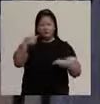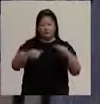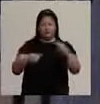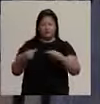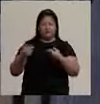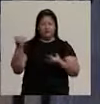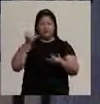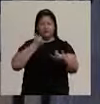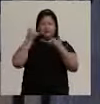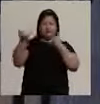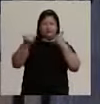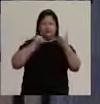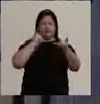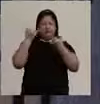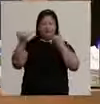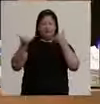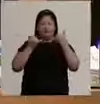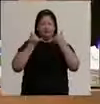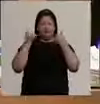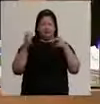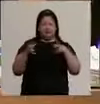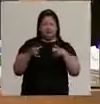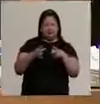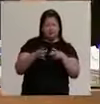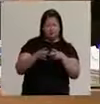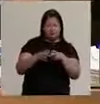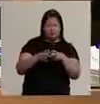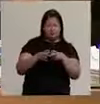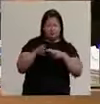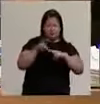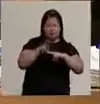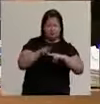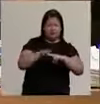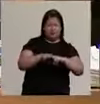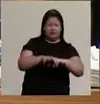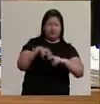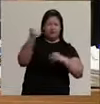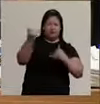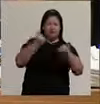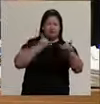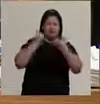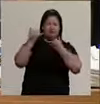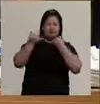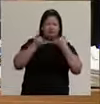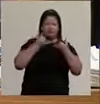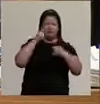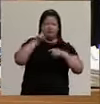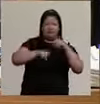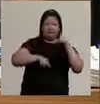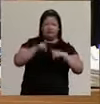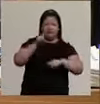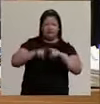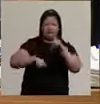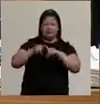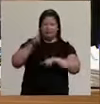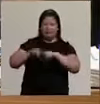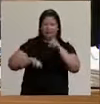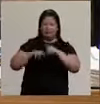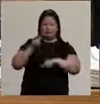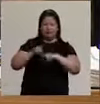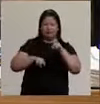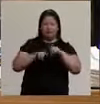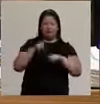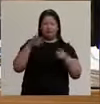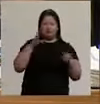para ficar ouvindo nós, dentro daqui do plenário, sentado aqui, ouvindo ameaças, palavras de